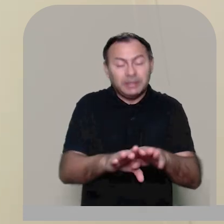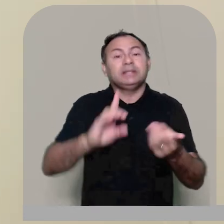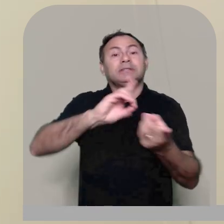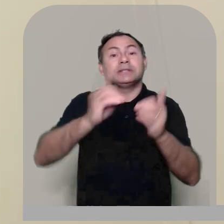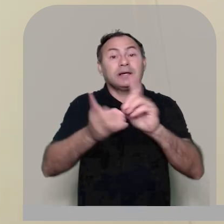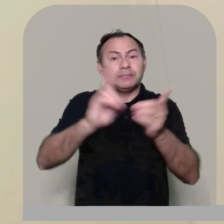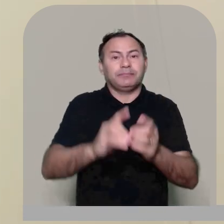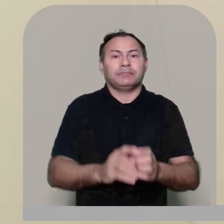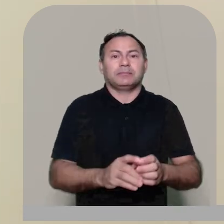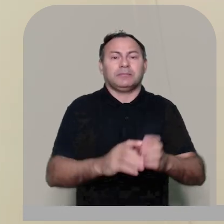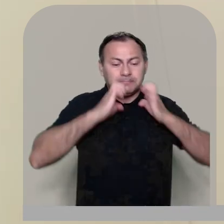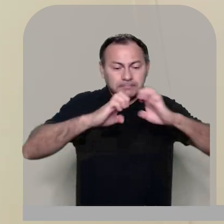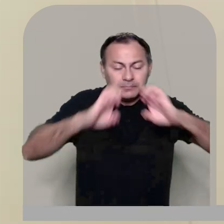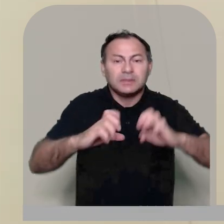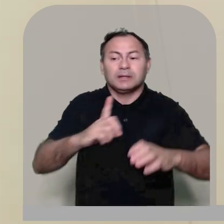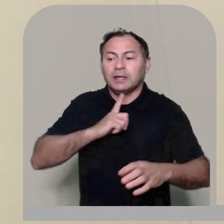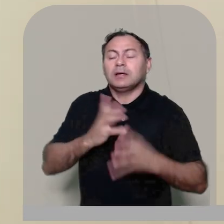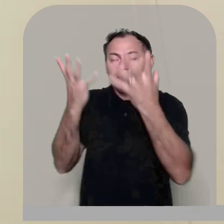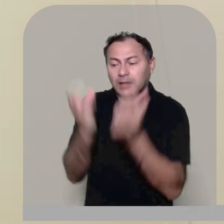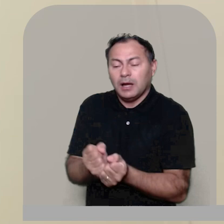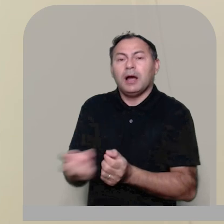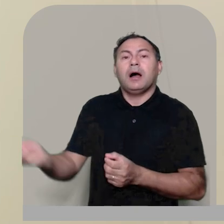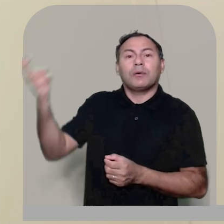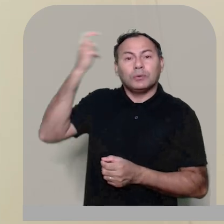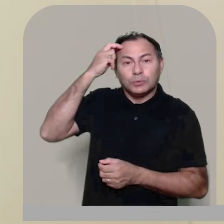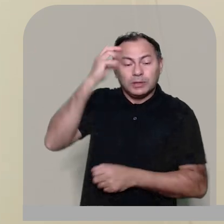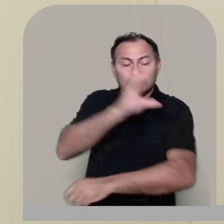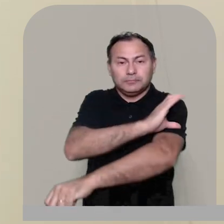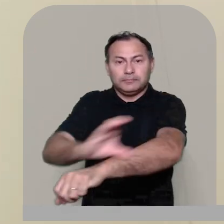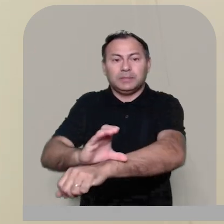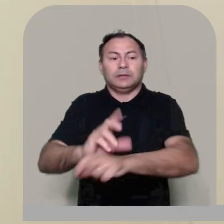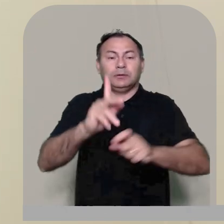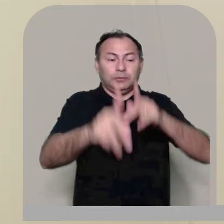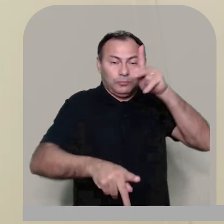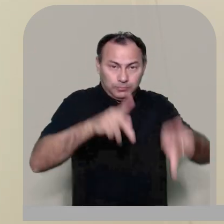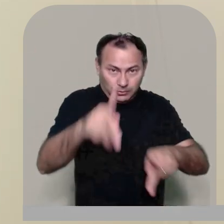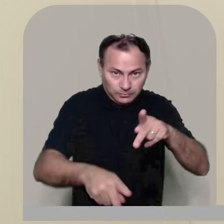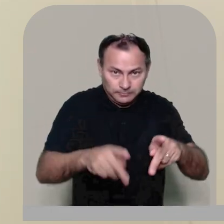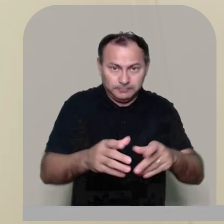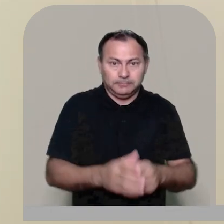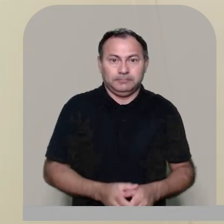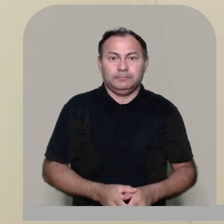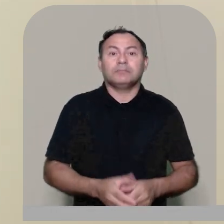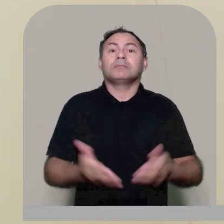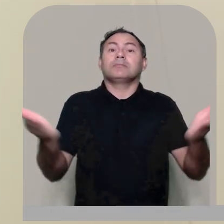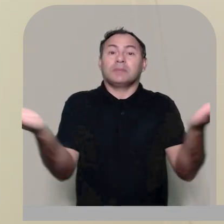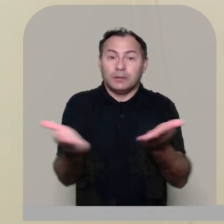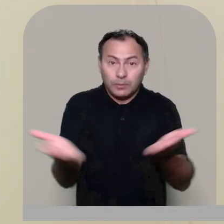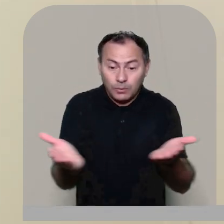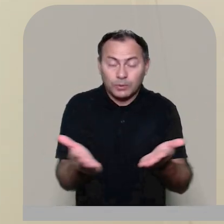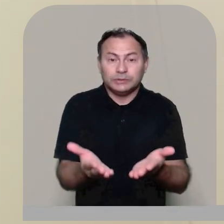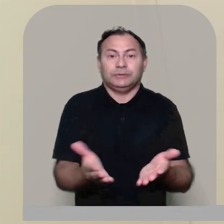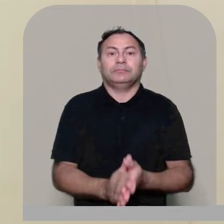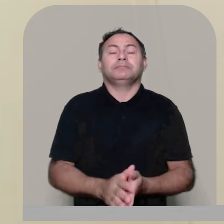ela deve abraçar a cultura e as culturas da humanidade hoje